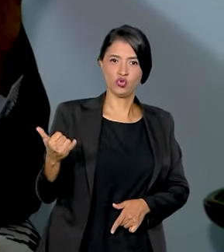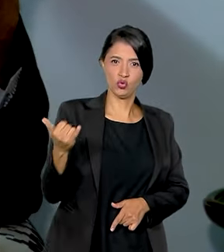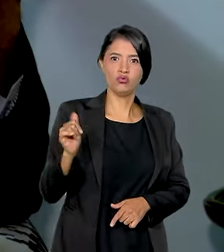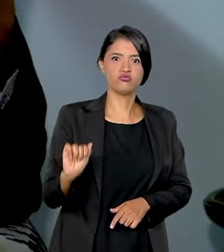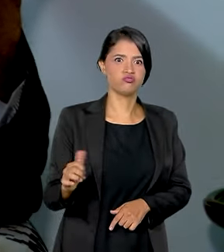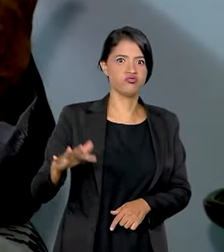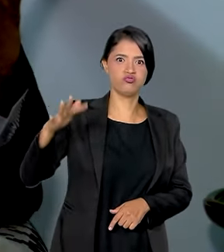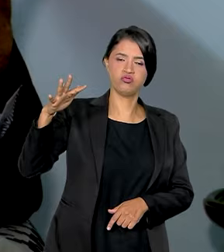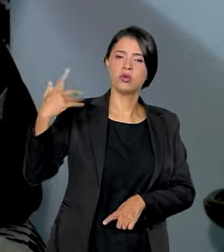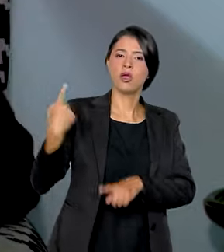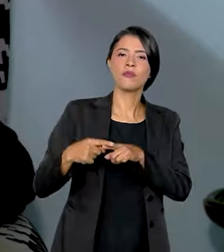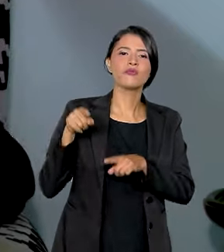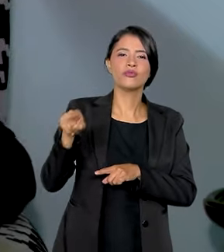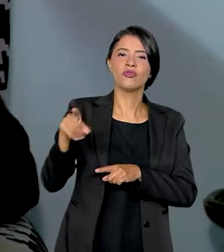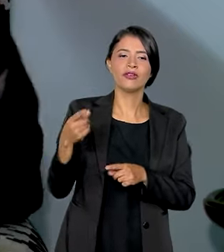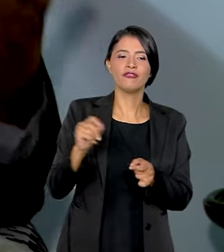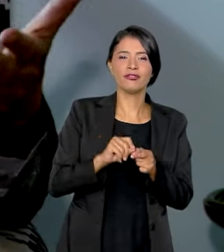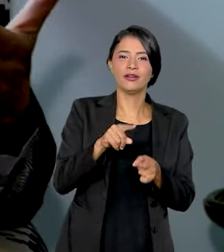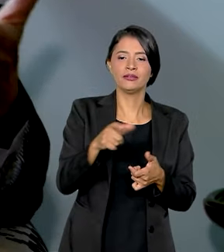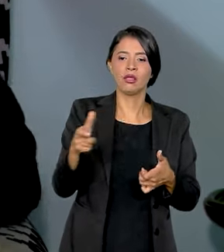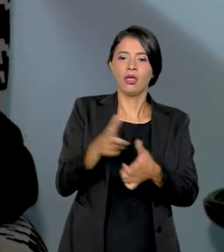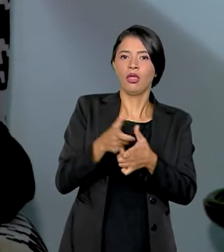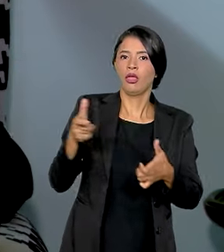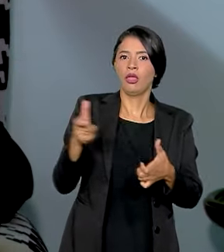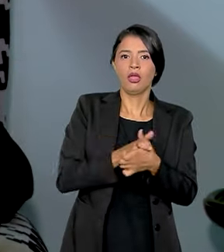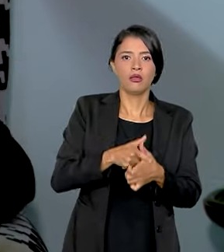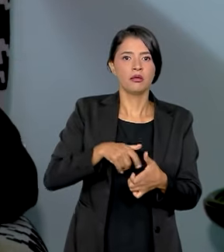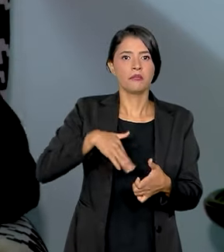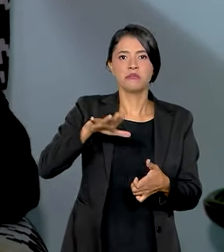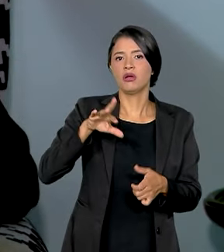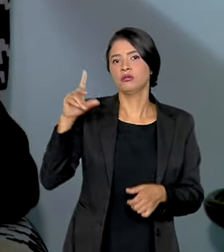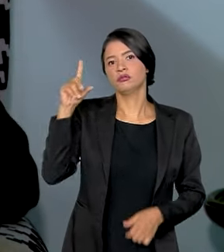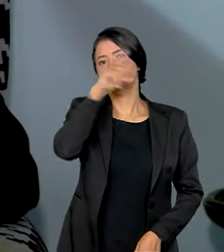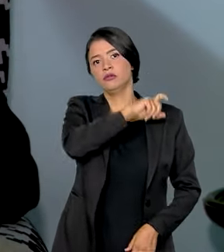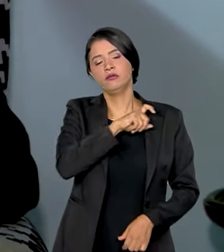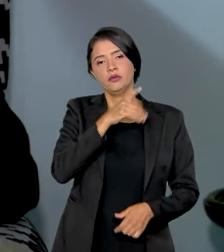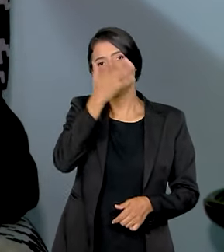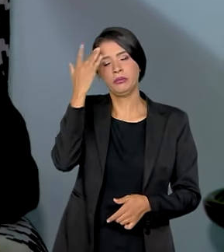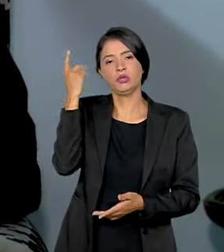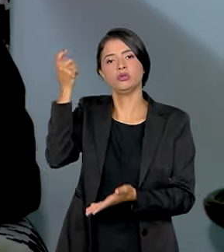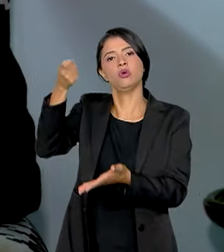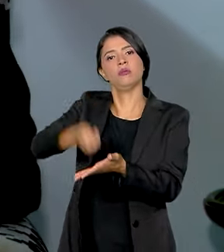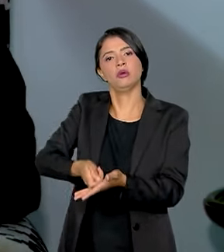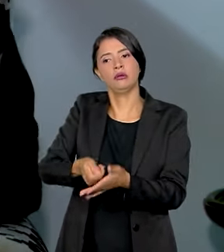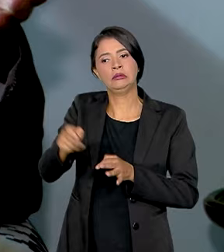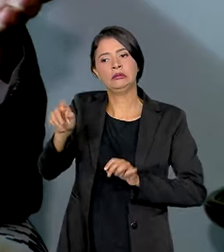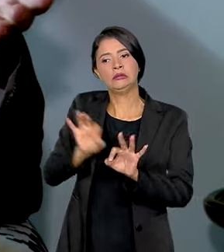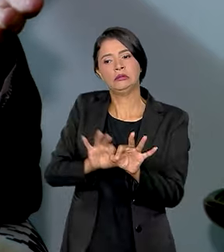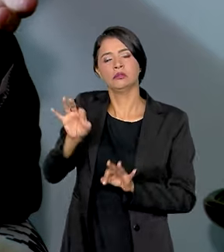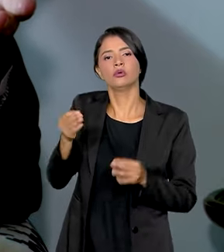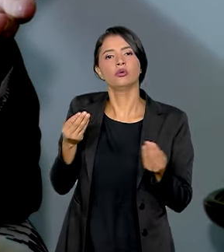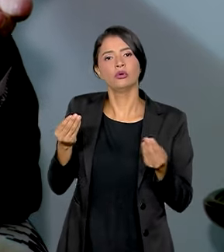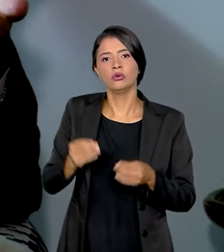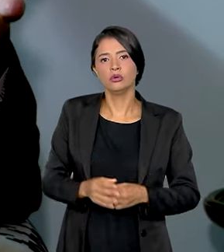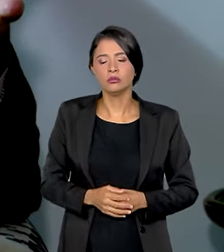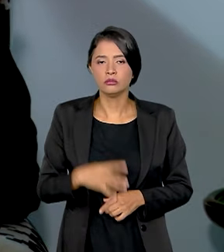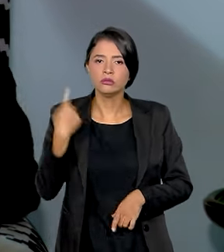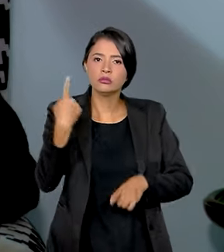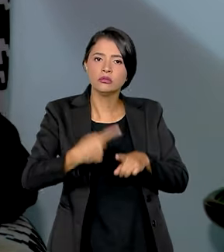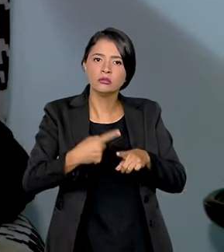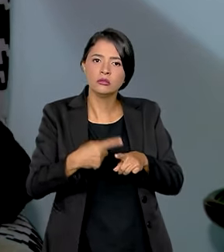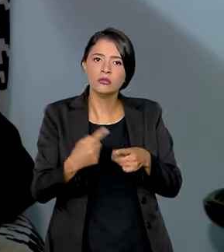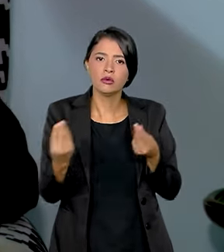é que ela torna o endividamento mais difícil das pessoas administrarem.